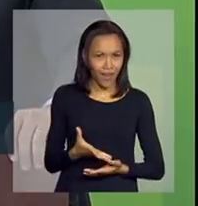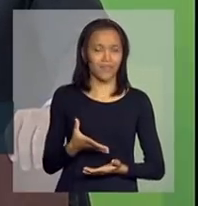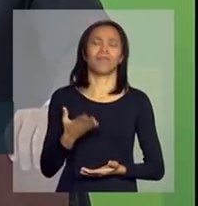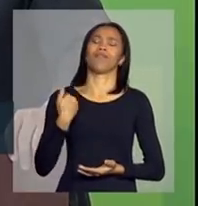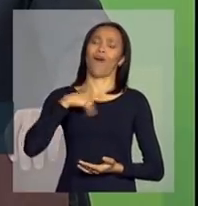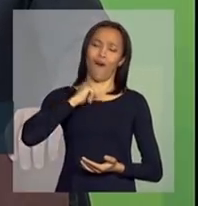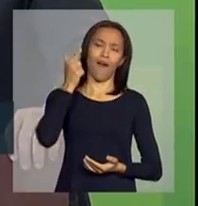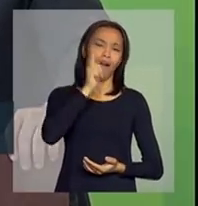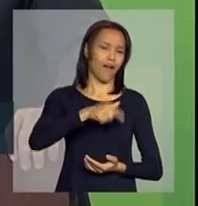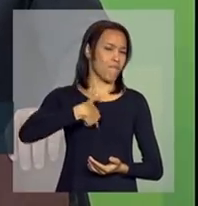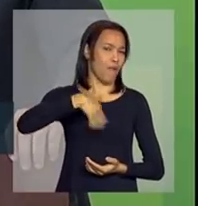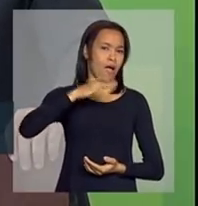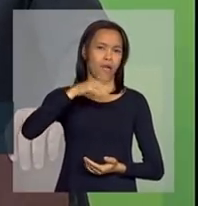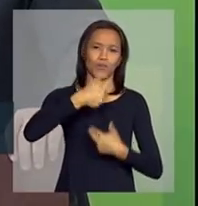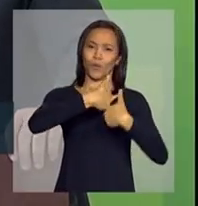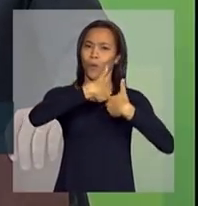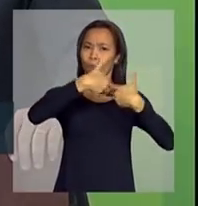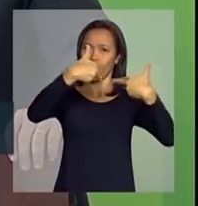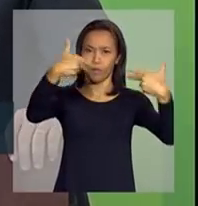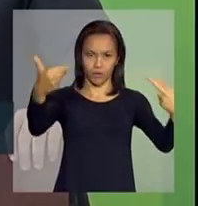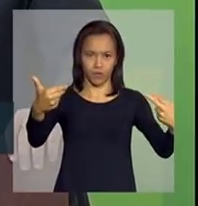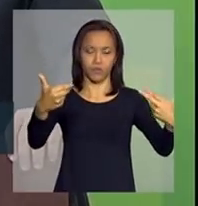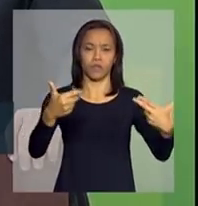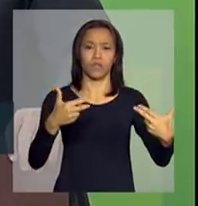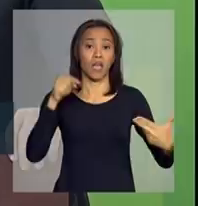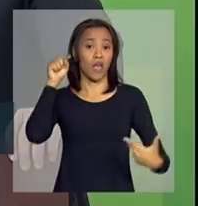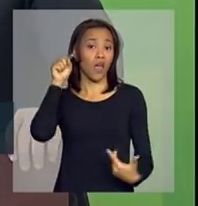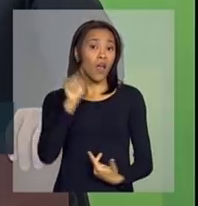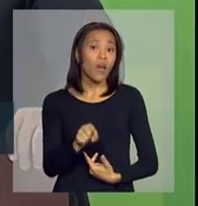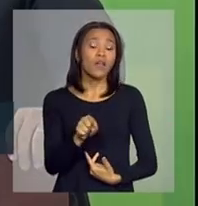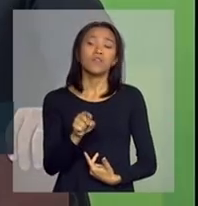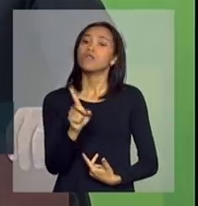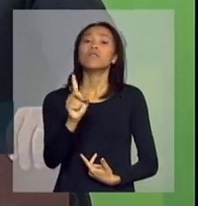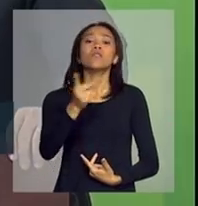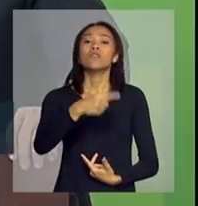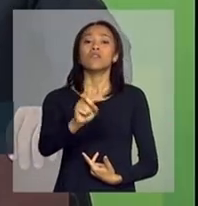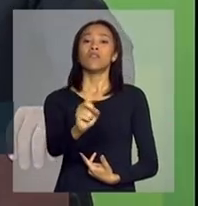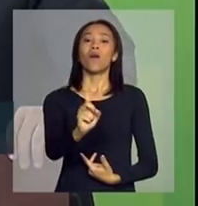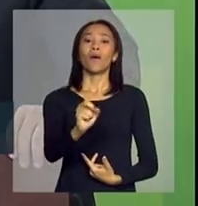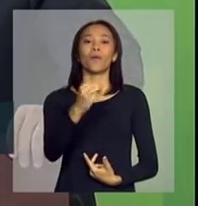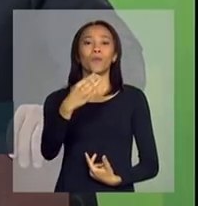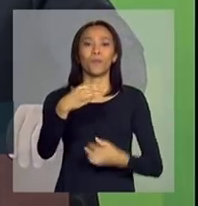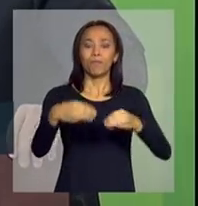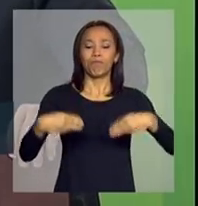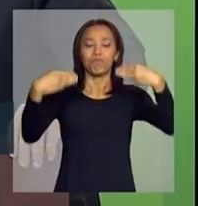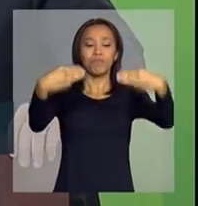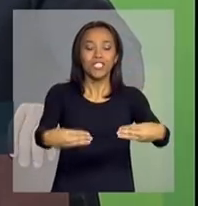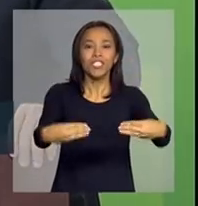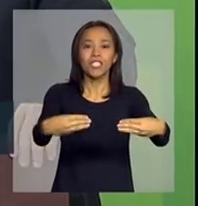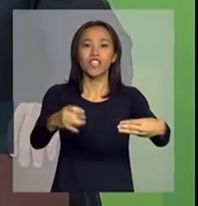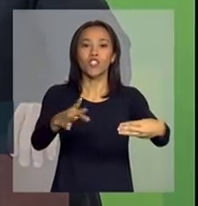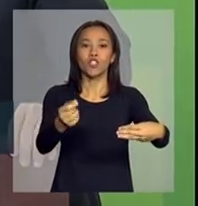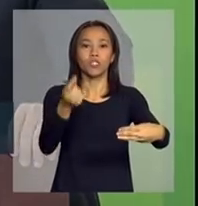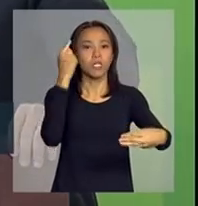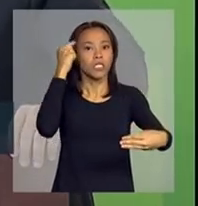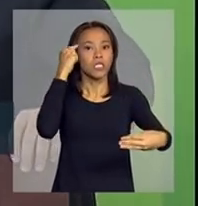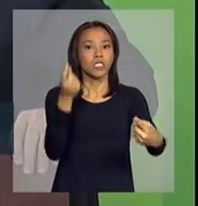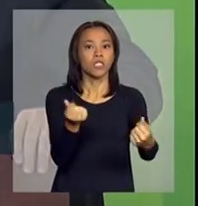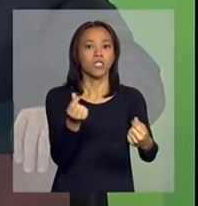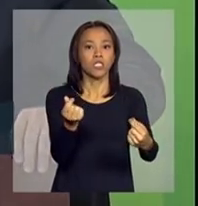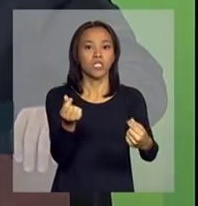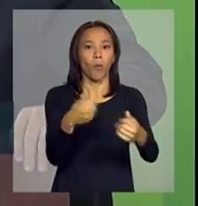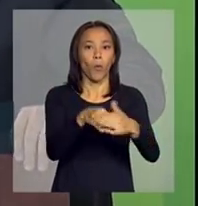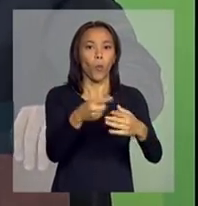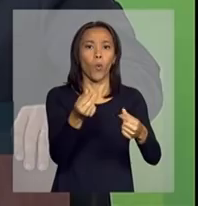conseguir muitas coisas. Este não será o Ministério da verba, será o